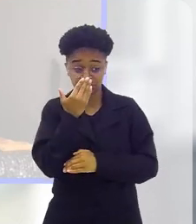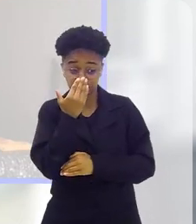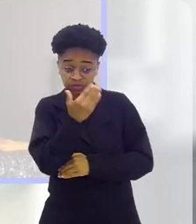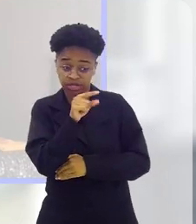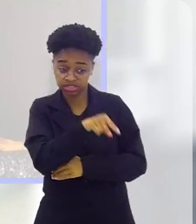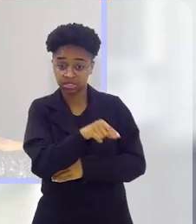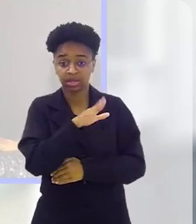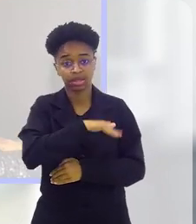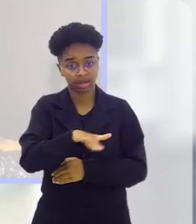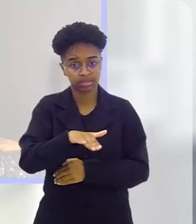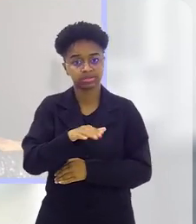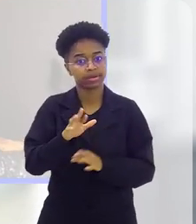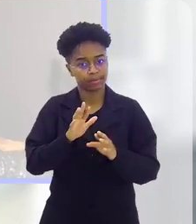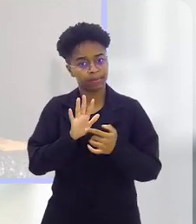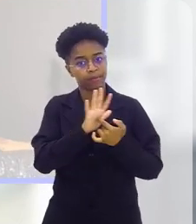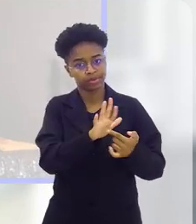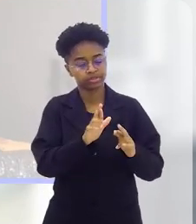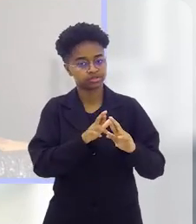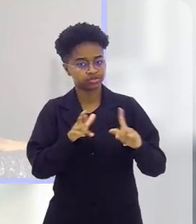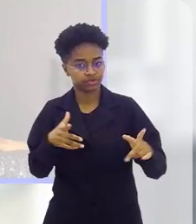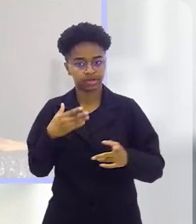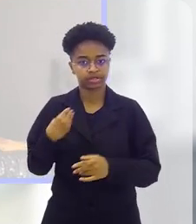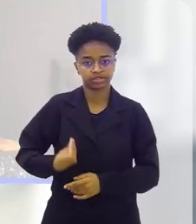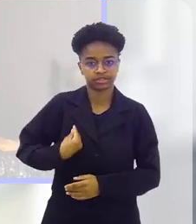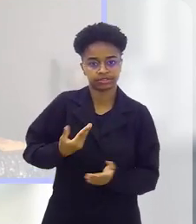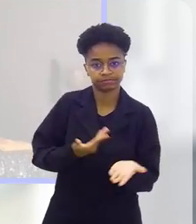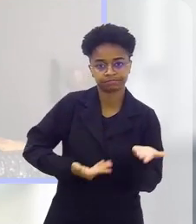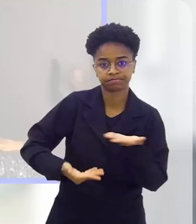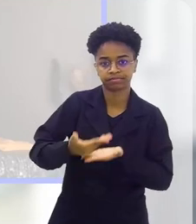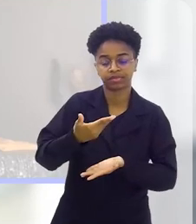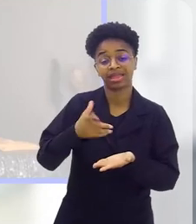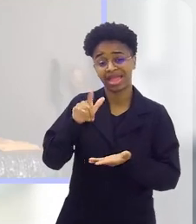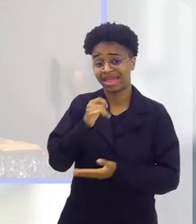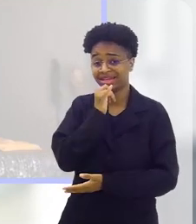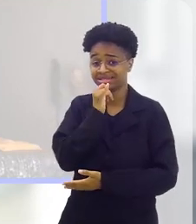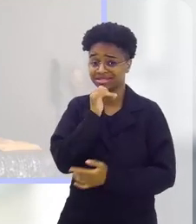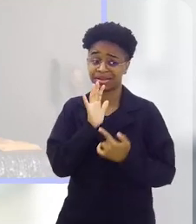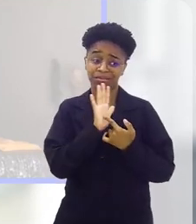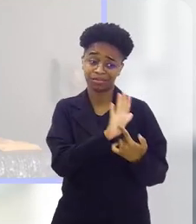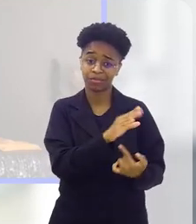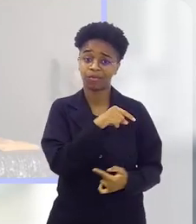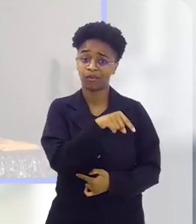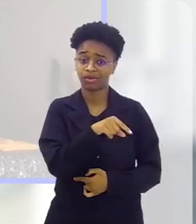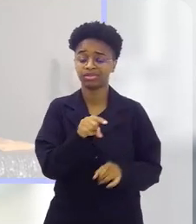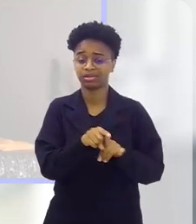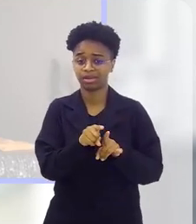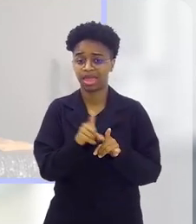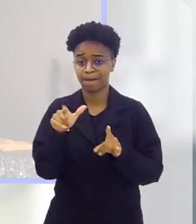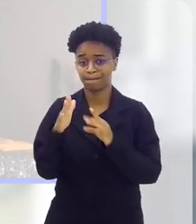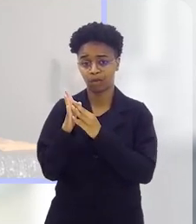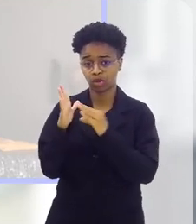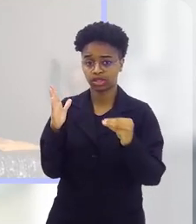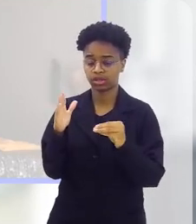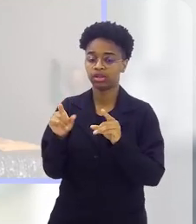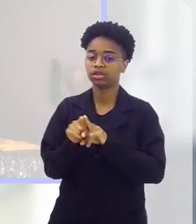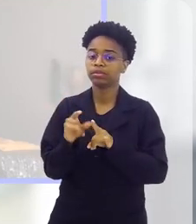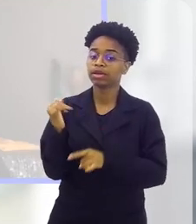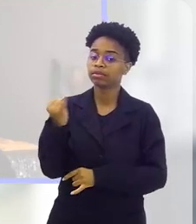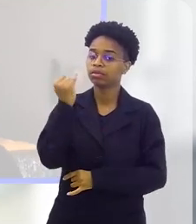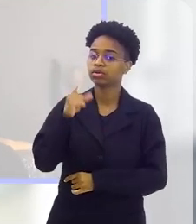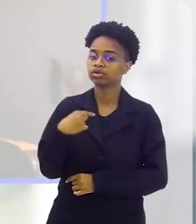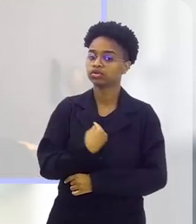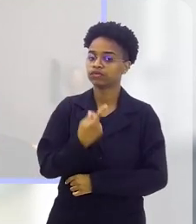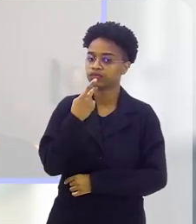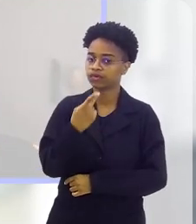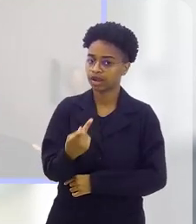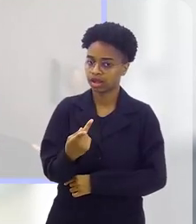faz muita diferença no convívio da presença. É a questão do exemplo, né, também, né, Rafael? Mas é importante a gente